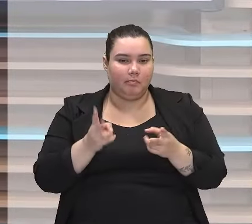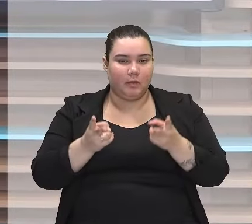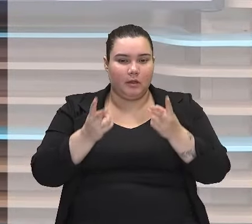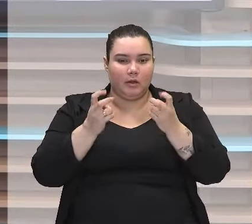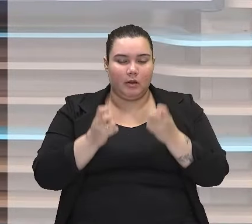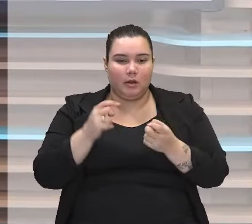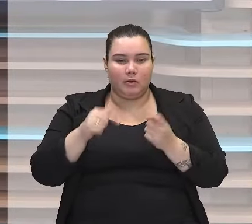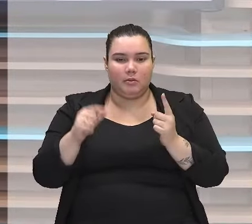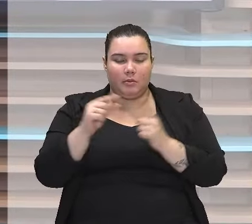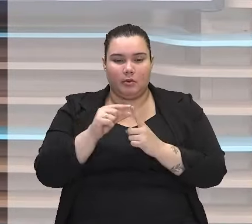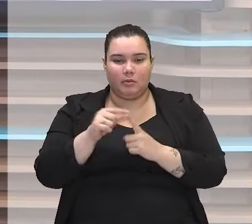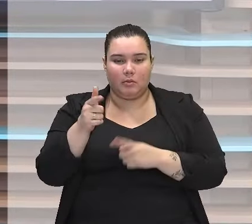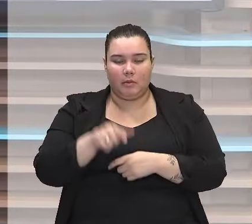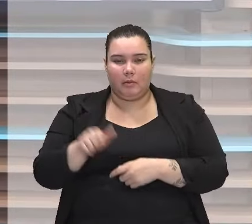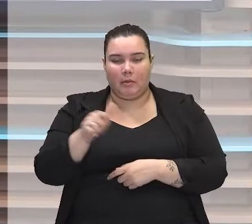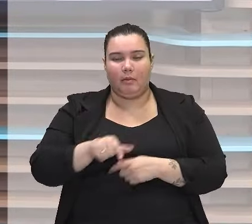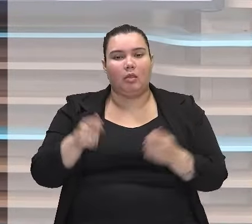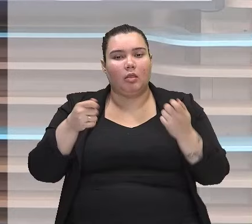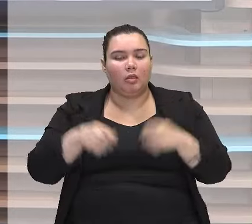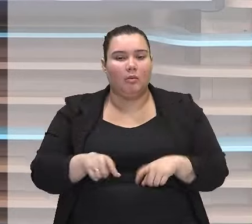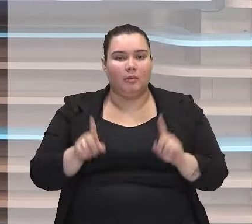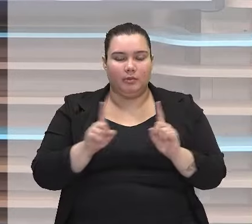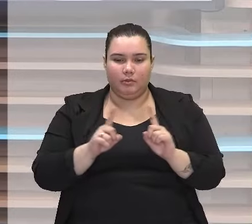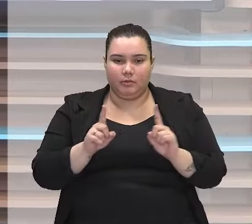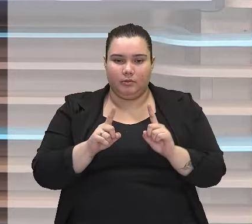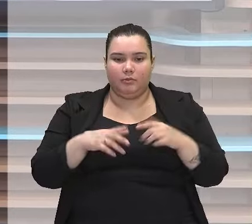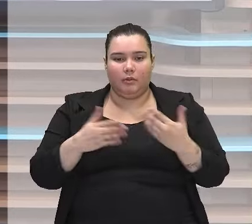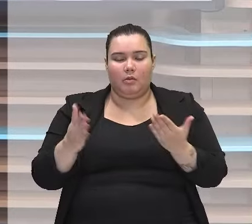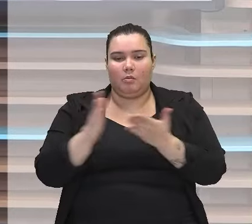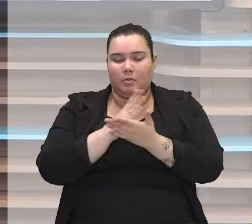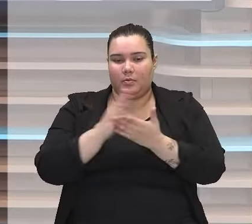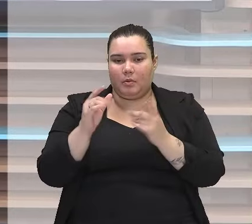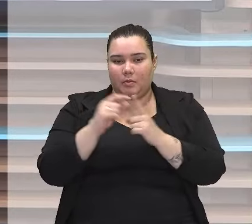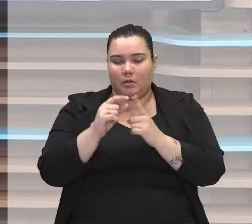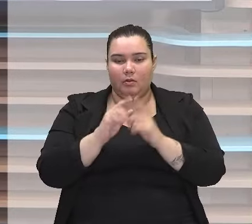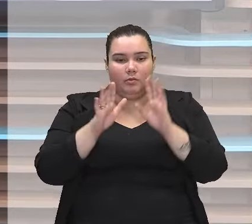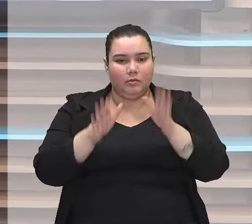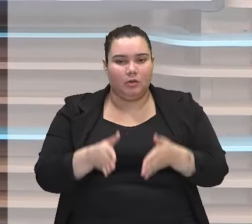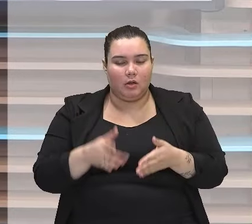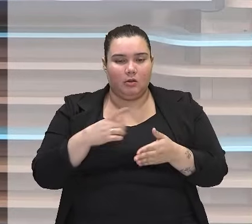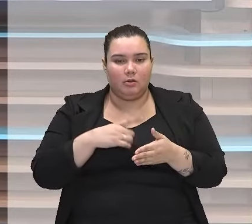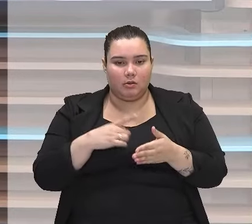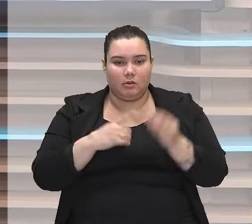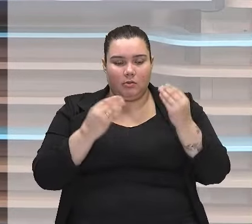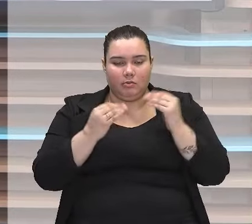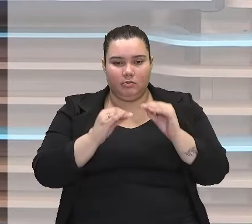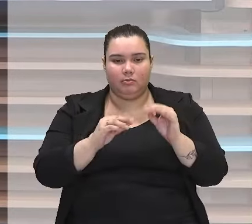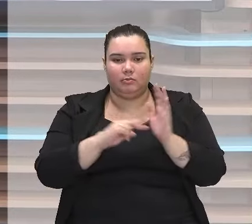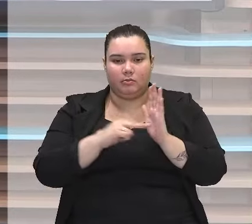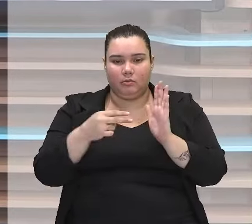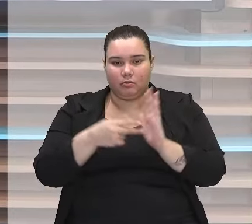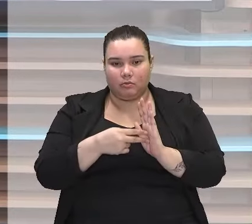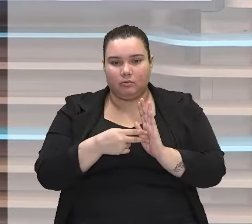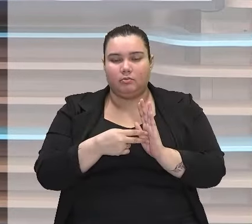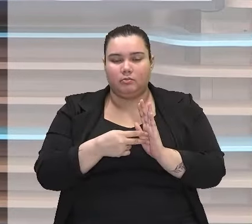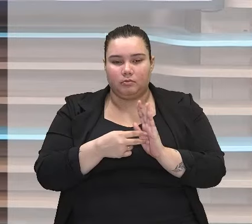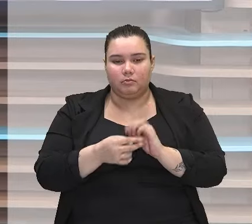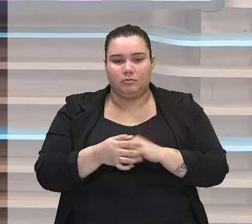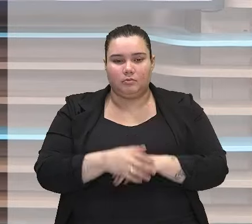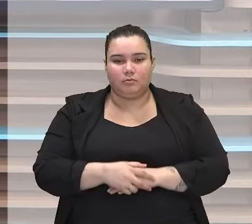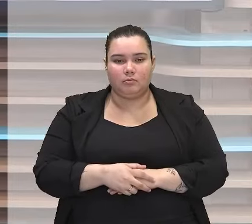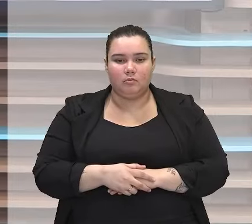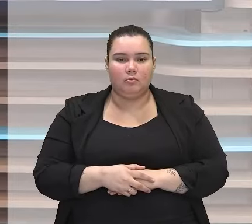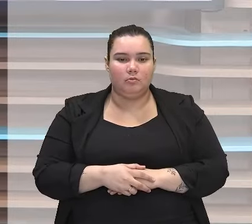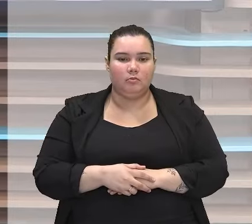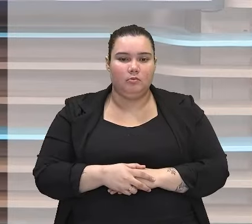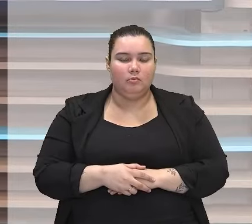essa repetição é desnecessária. Então, algumas palavras já possuem a ideia que vai ser repetida. Então, por exemplo, quando